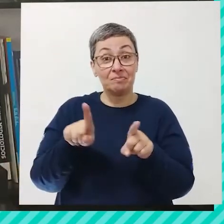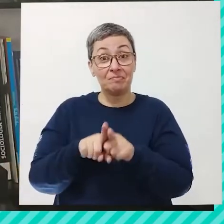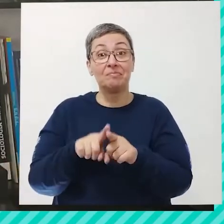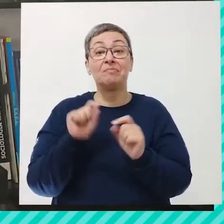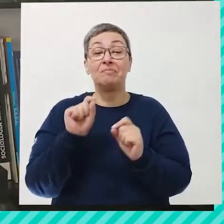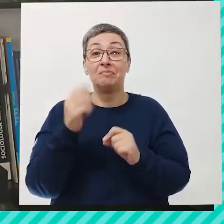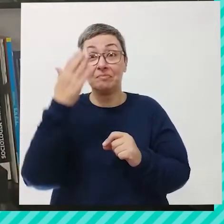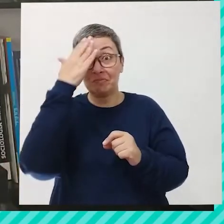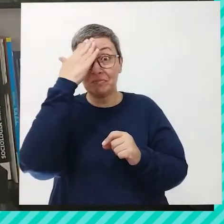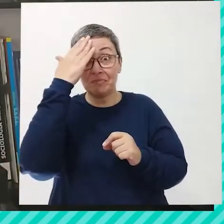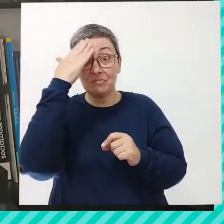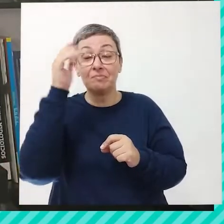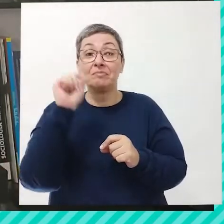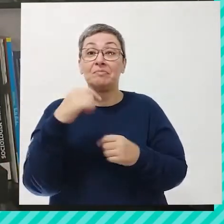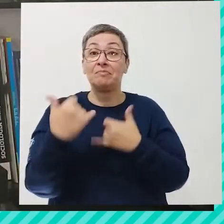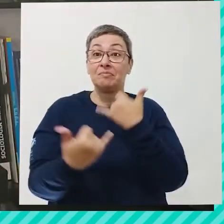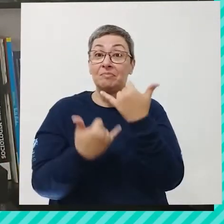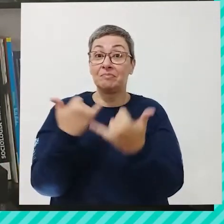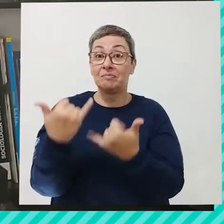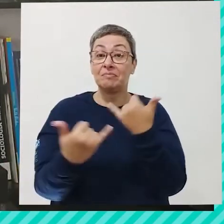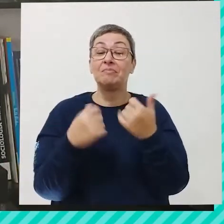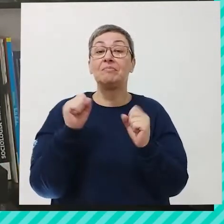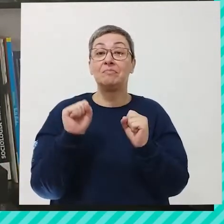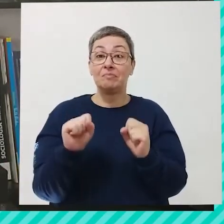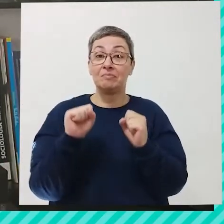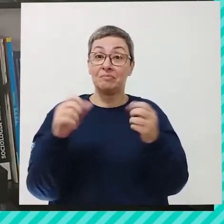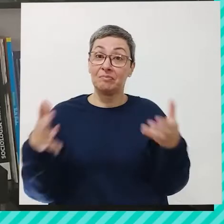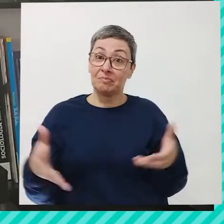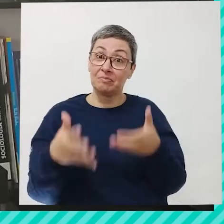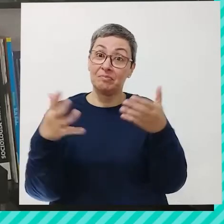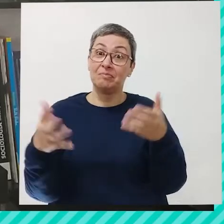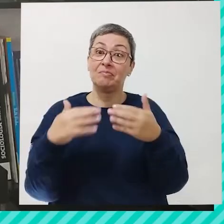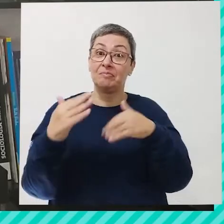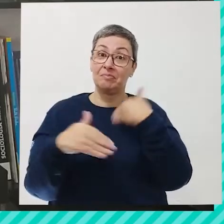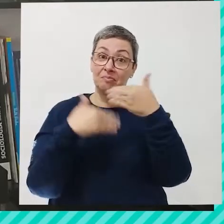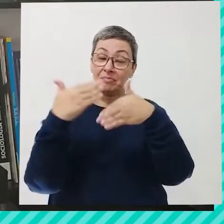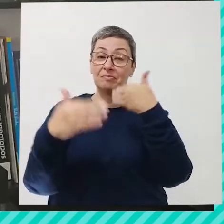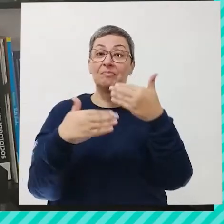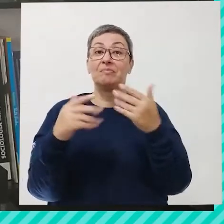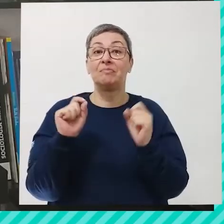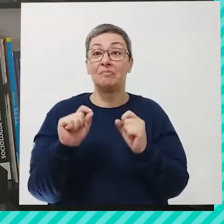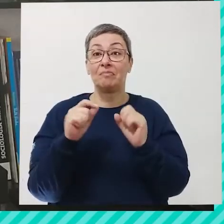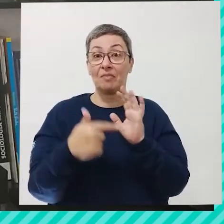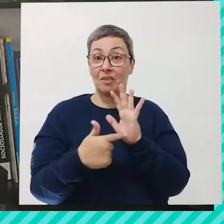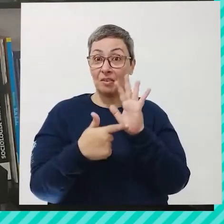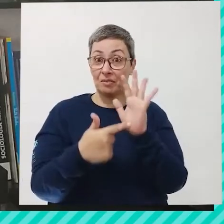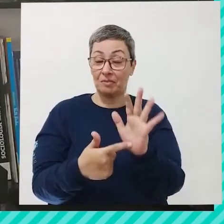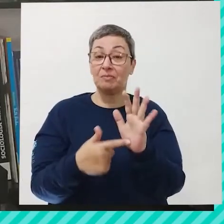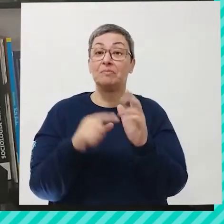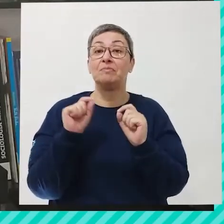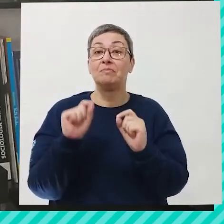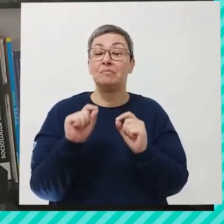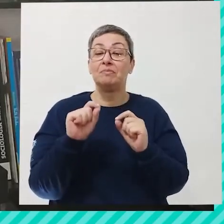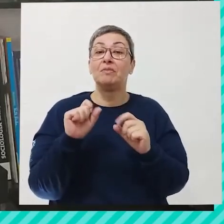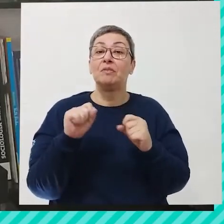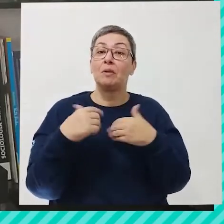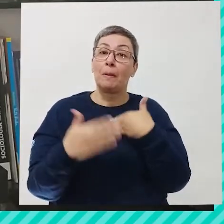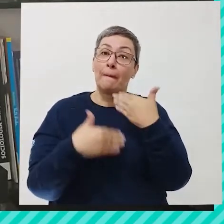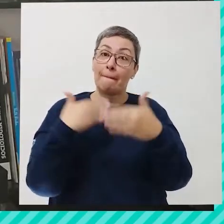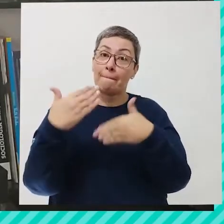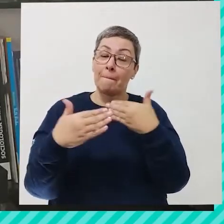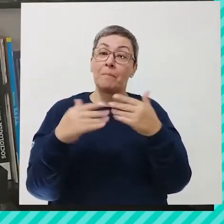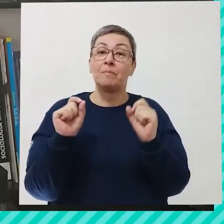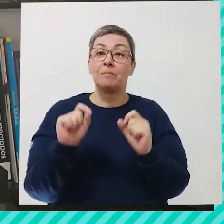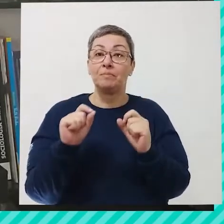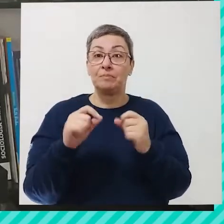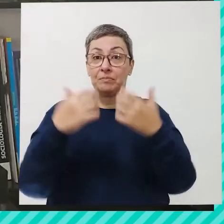Vocês sabem o as brincadeiras podem estimular e desenvolver? Vou trazer para vocês aí, ó. Pode desenvolver e